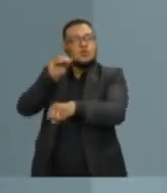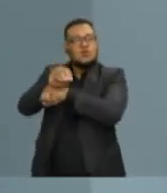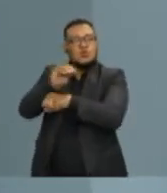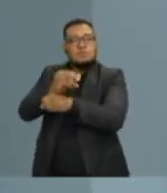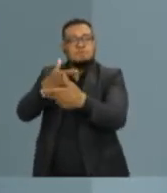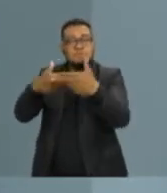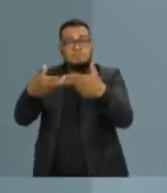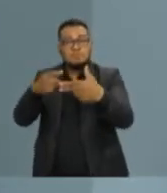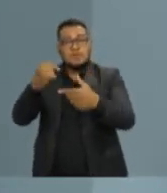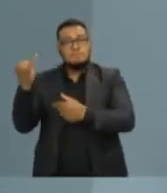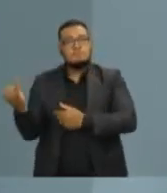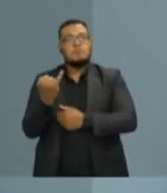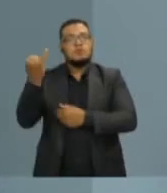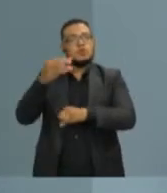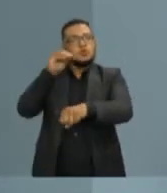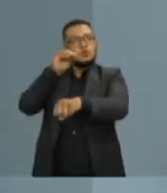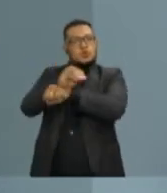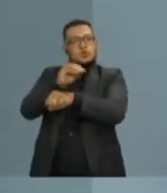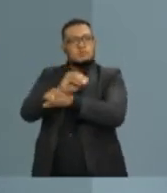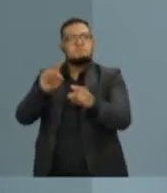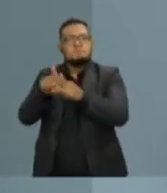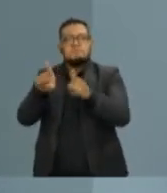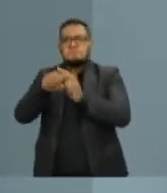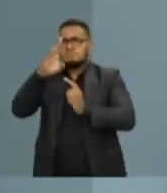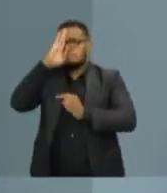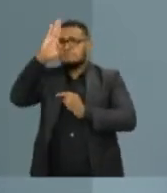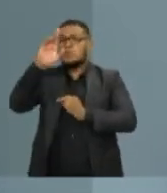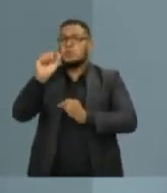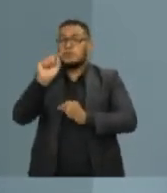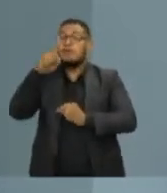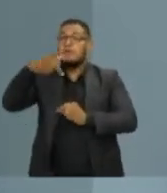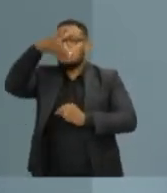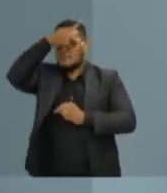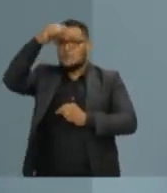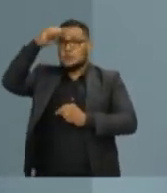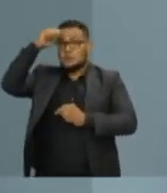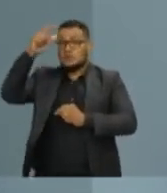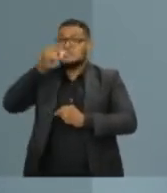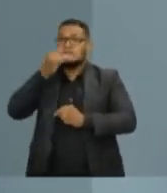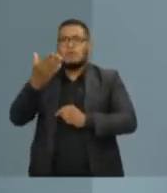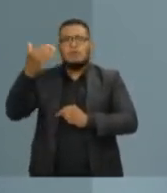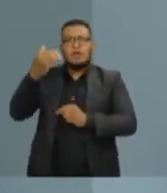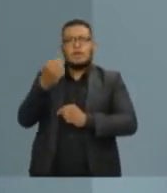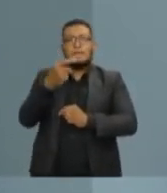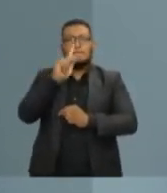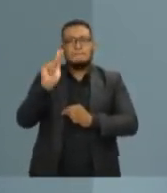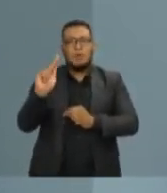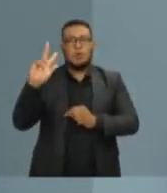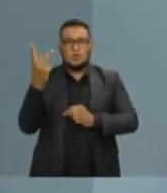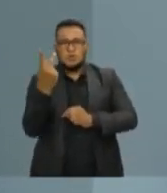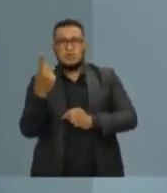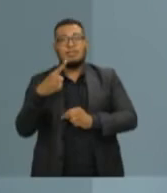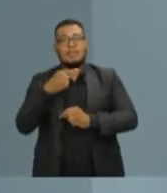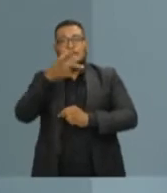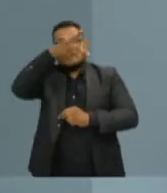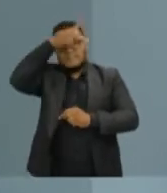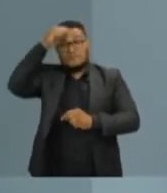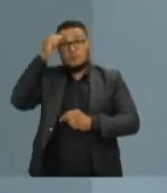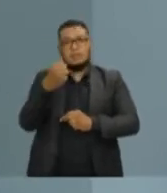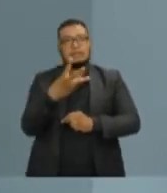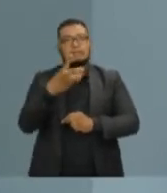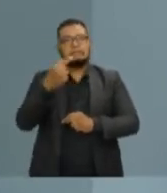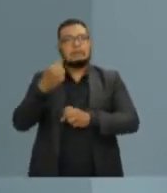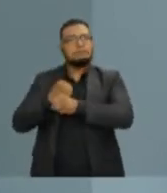importante frisar, Luiz Paulo foi prefeito de Vitória com 40 anos. Paulo Artung foi prefeito de Vitória com 37 anos.